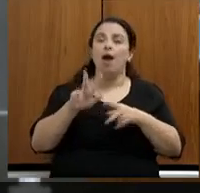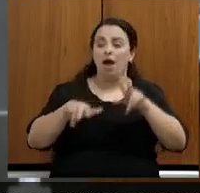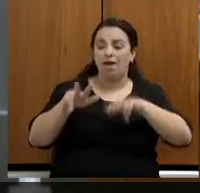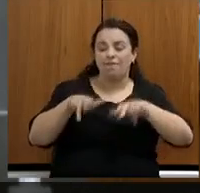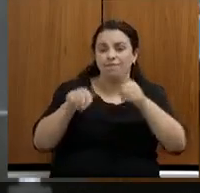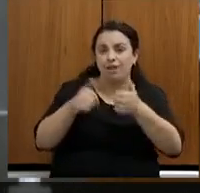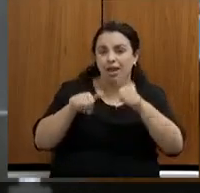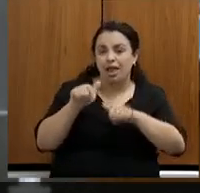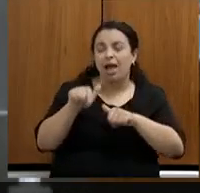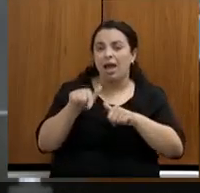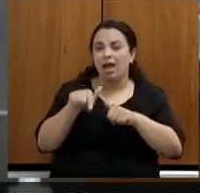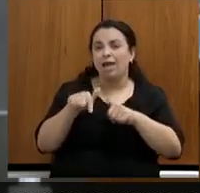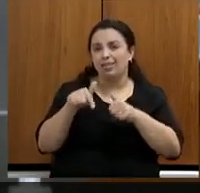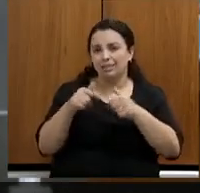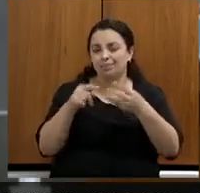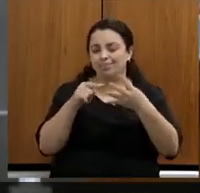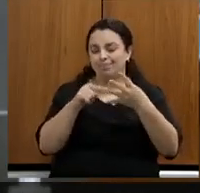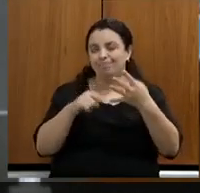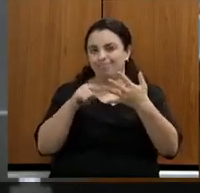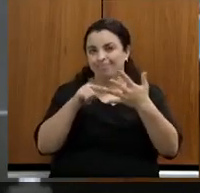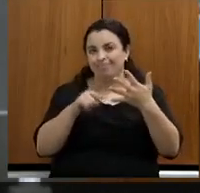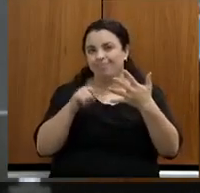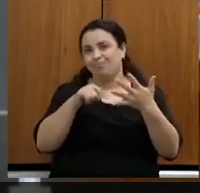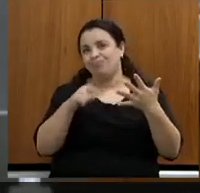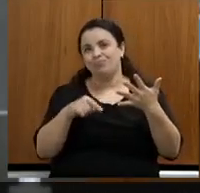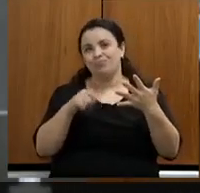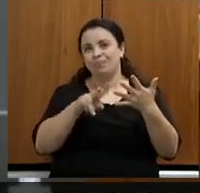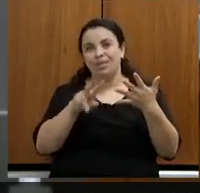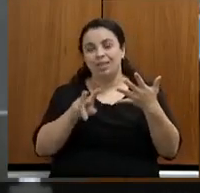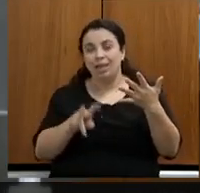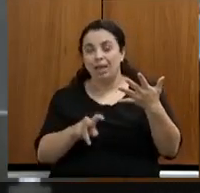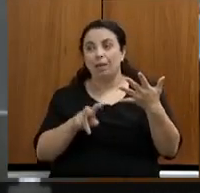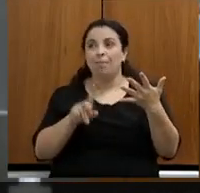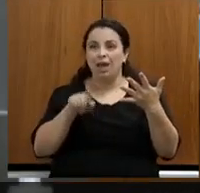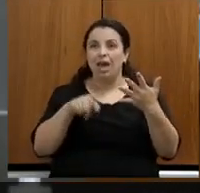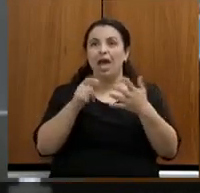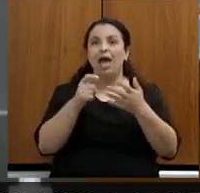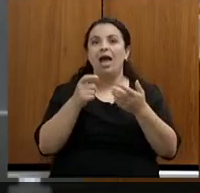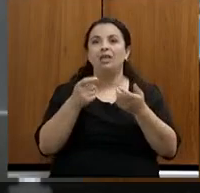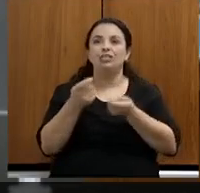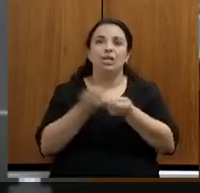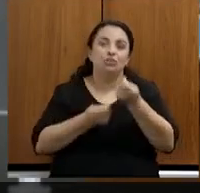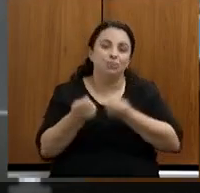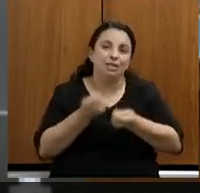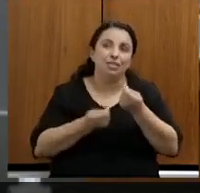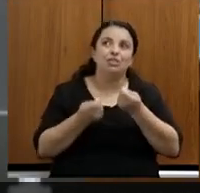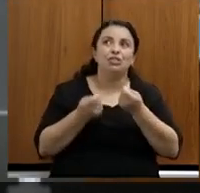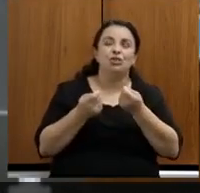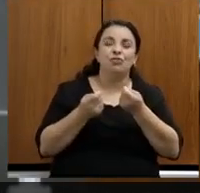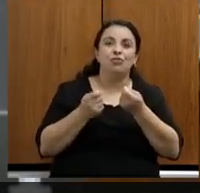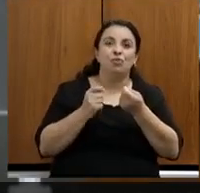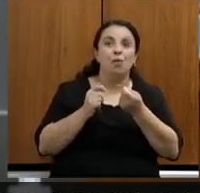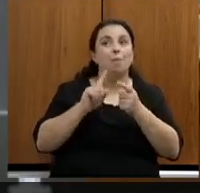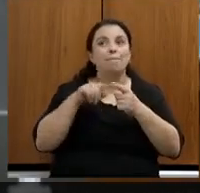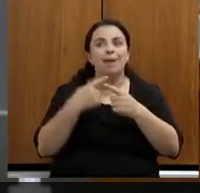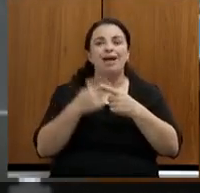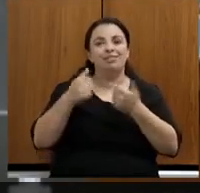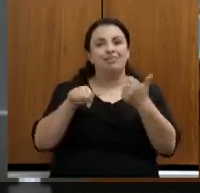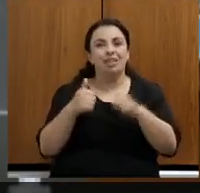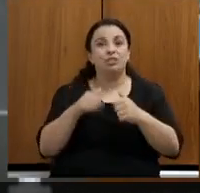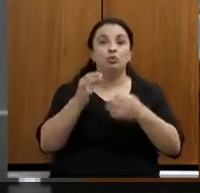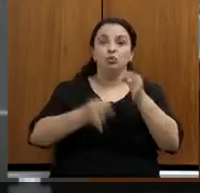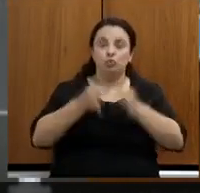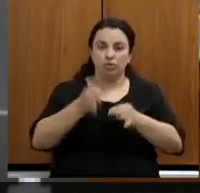pontos, que são pontos muito, não apenas administrativos, mas muito de análise jurídica, por isso que precisamos